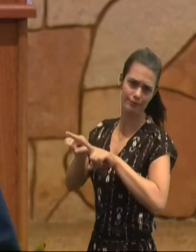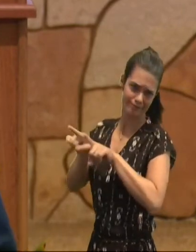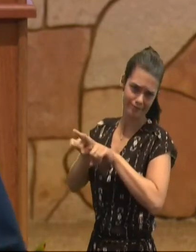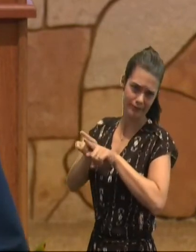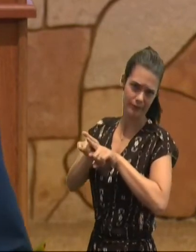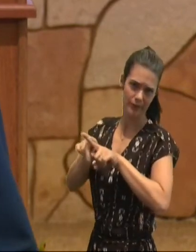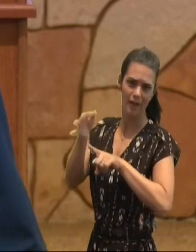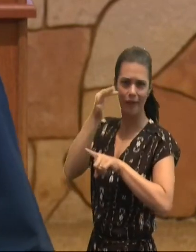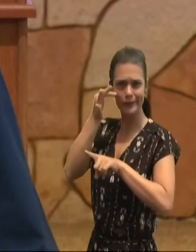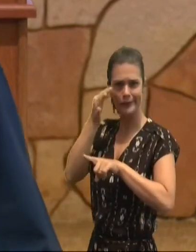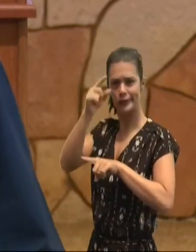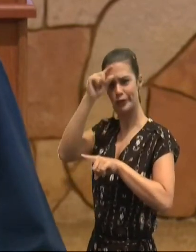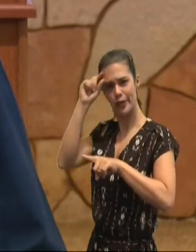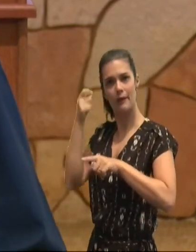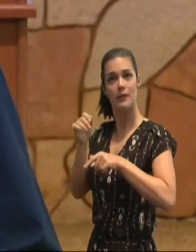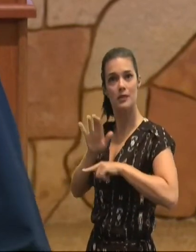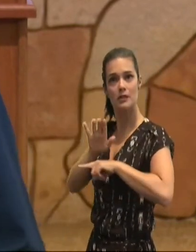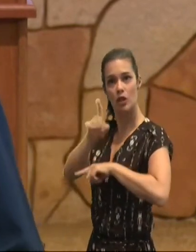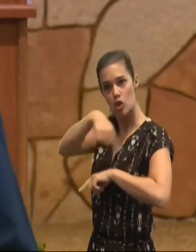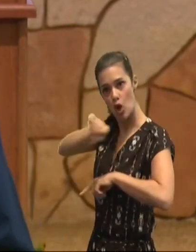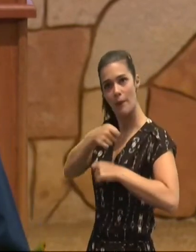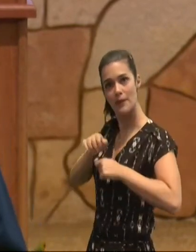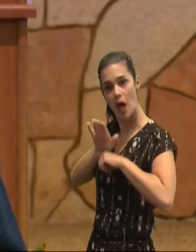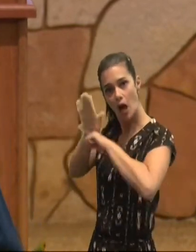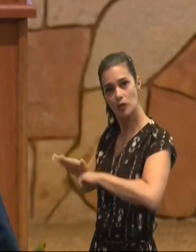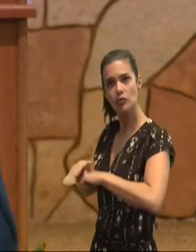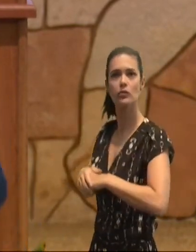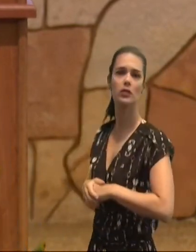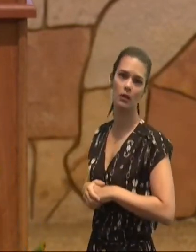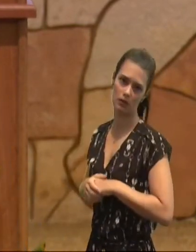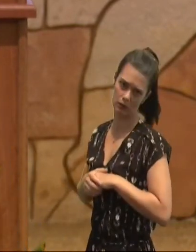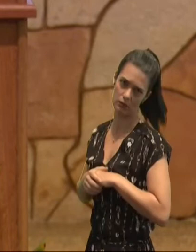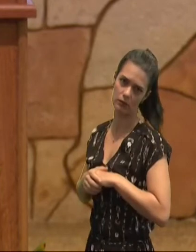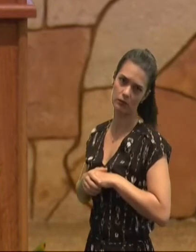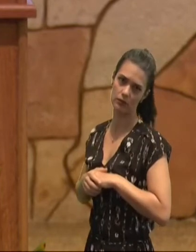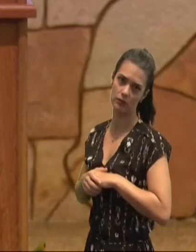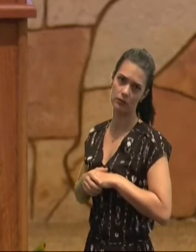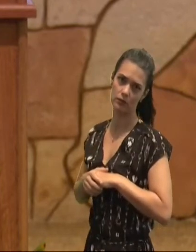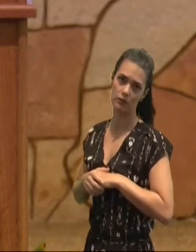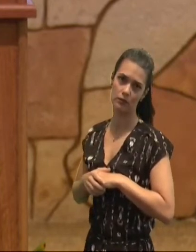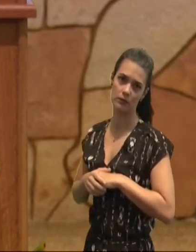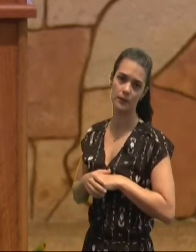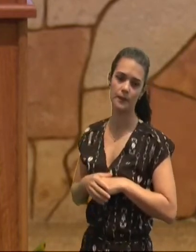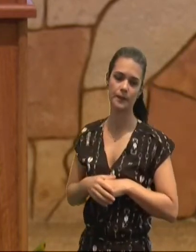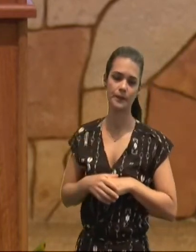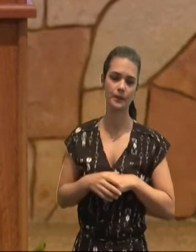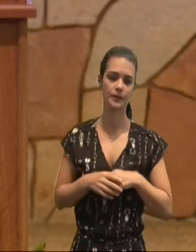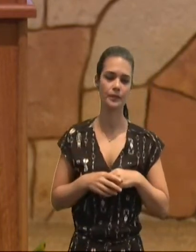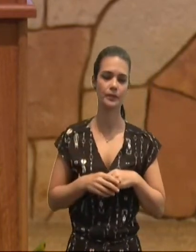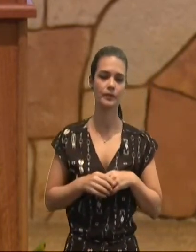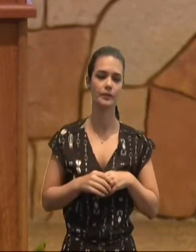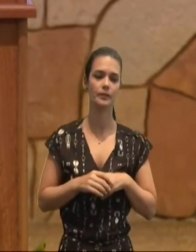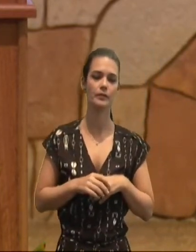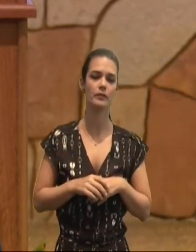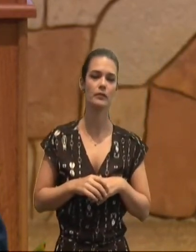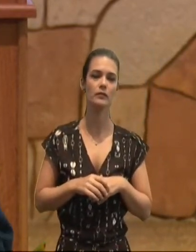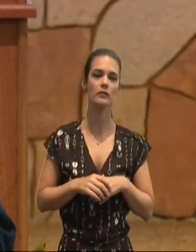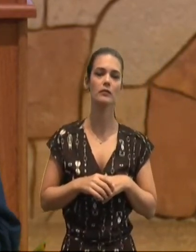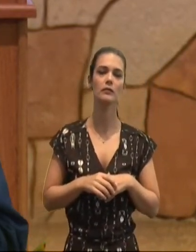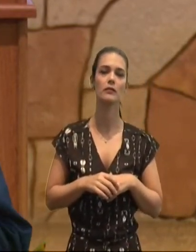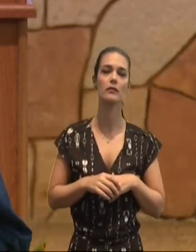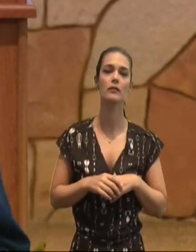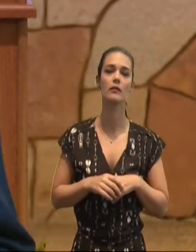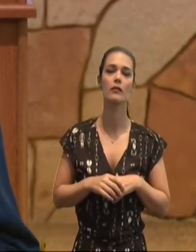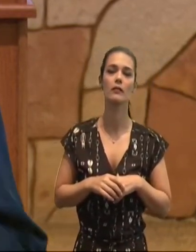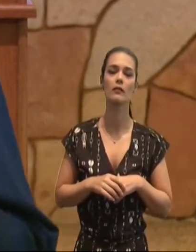não vos enganeis, de Deus, não se zomba, ou talvez, a sua versão, seja, Deus, se deixe escarnecer, pois,